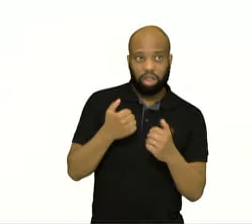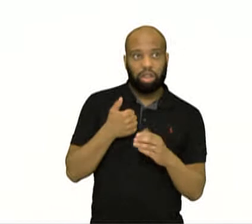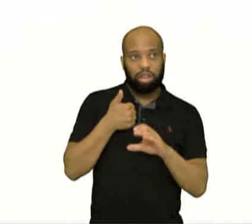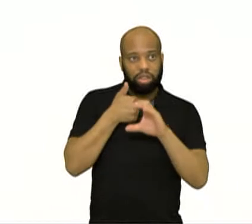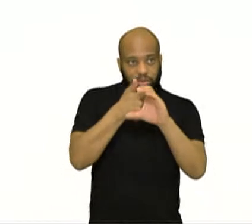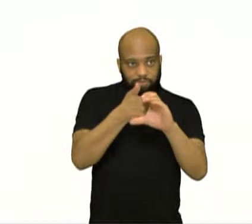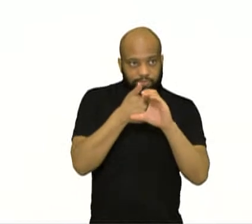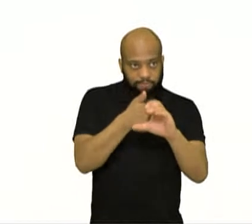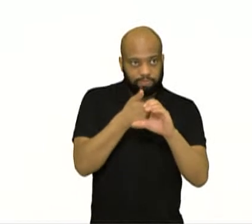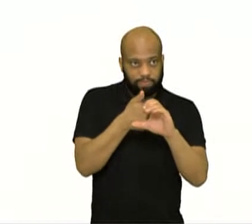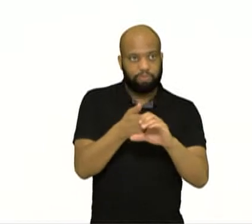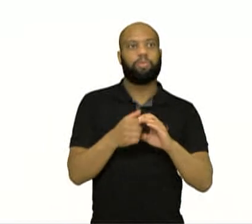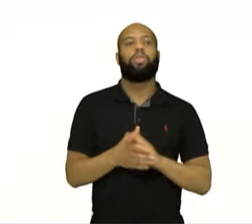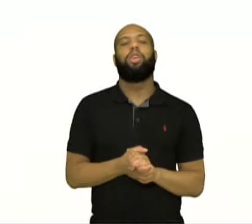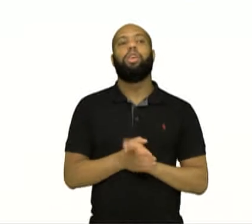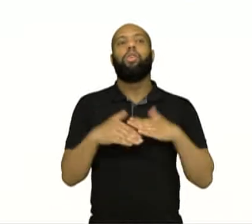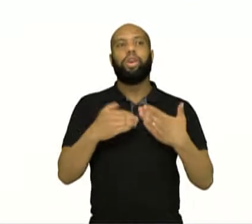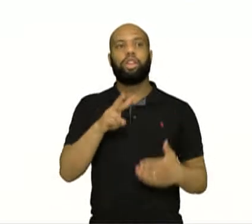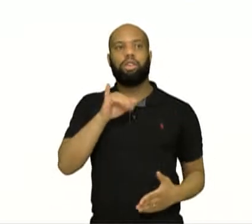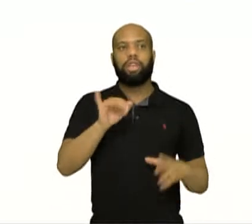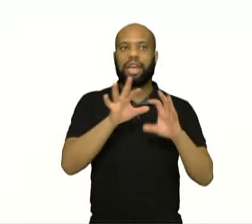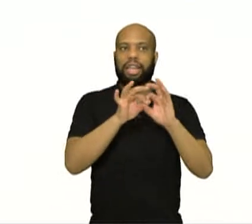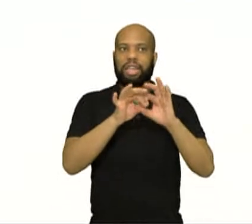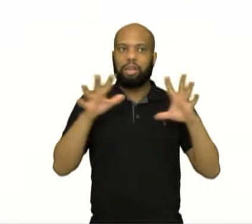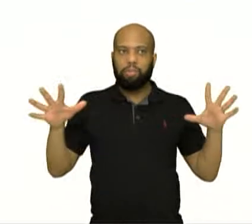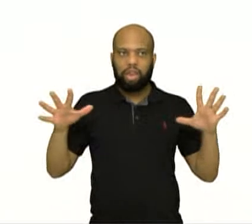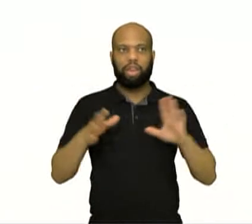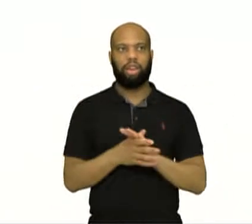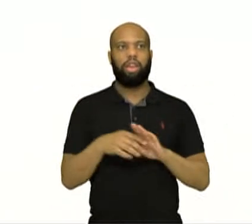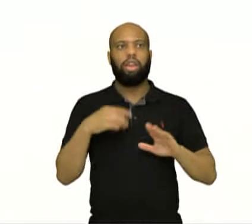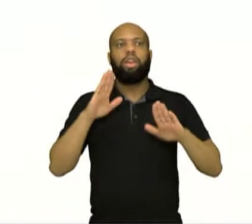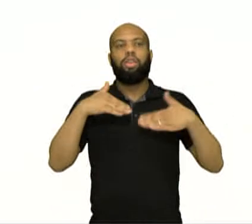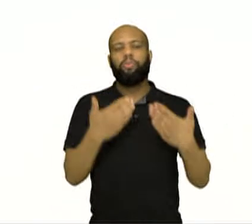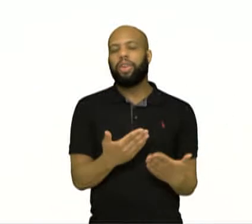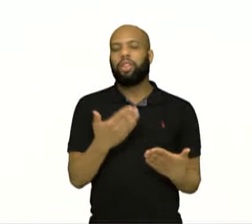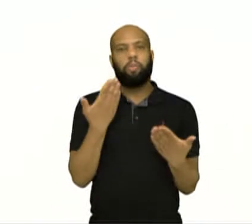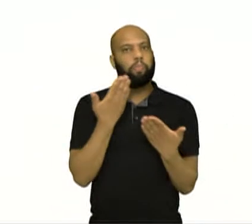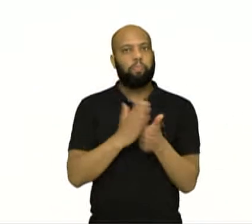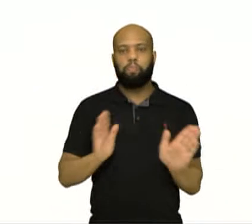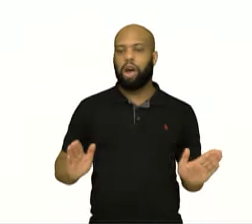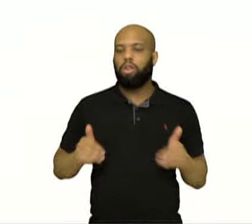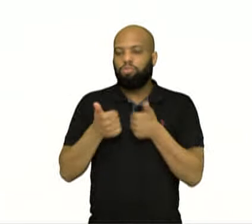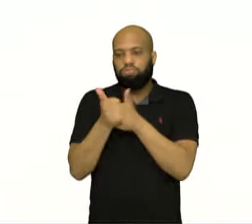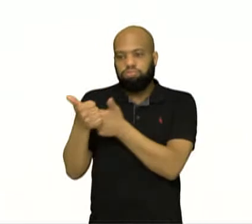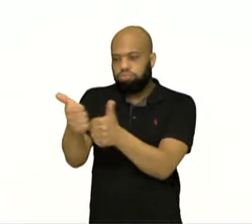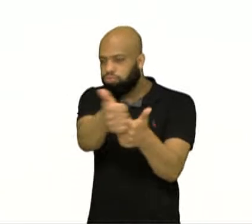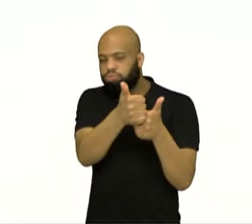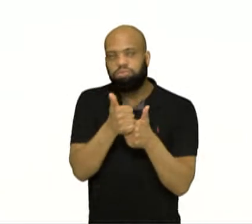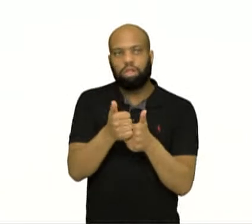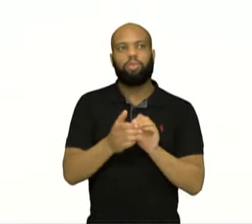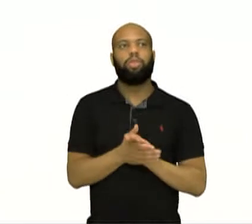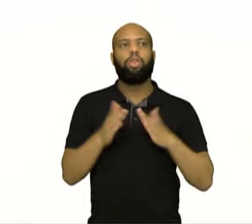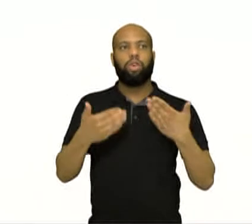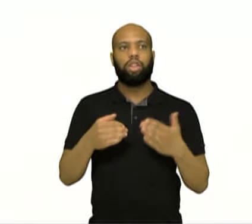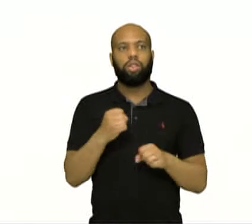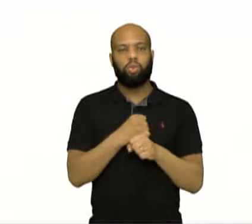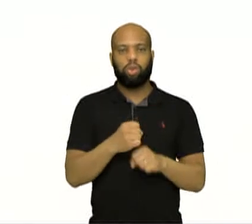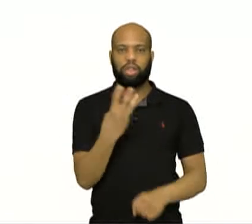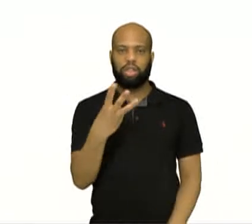permitir o culto dos cristãos, então os cristãos eles não vão ser mais perseguidos pelo Império Romano, certo? E em